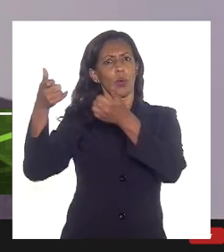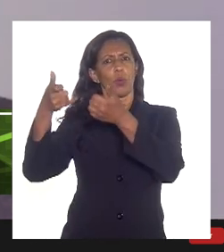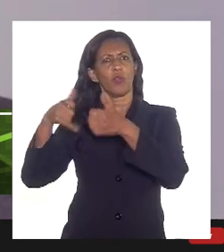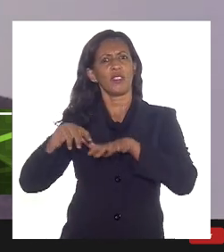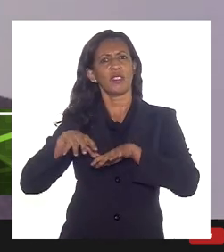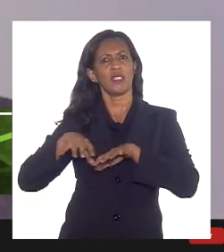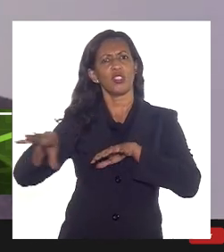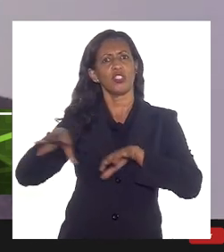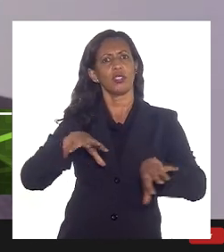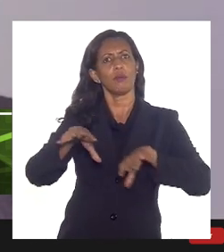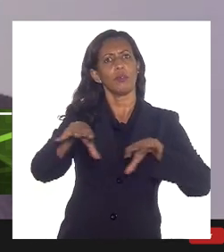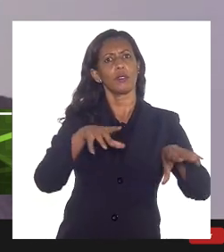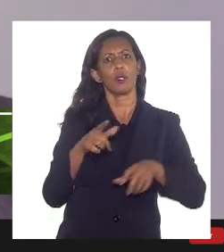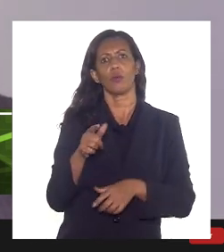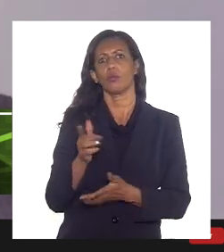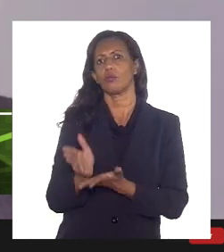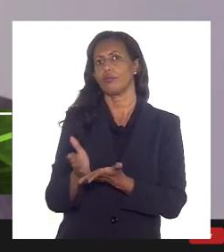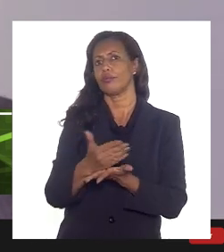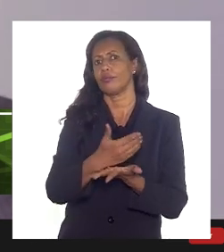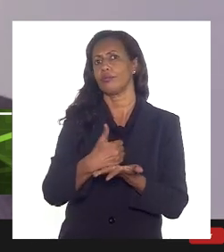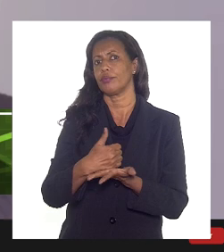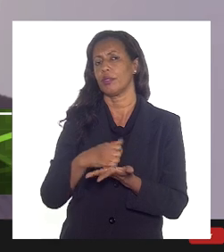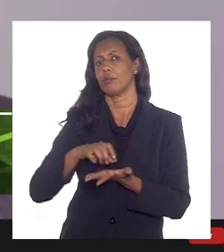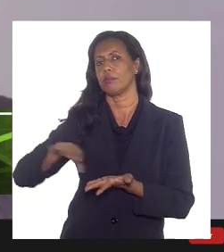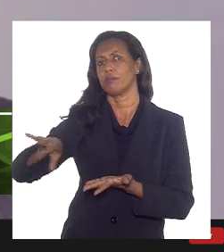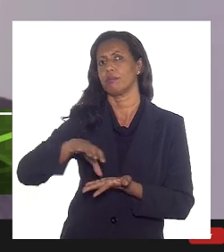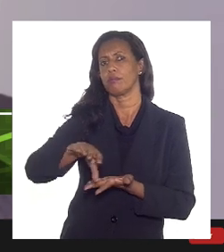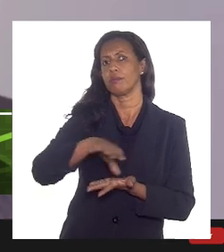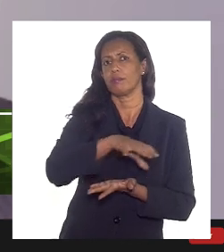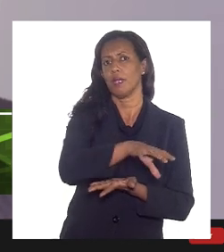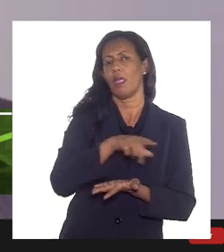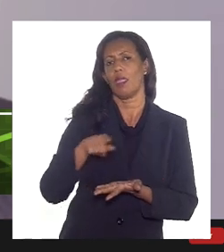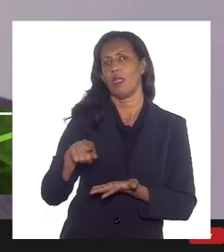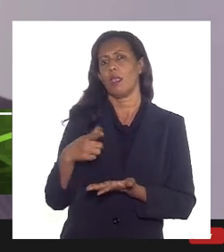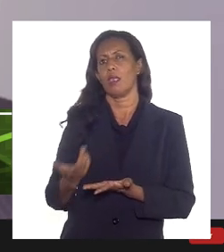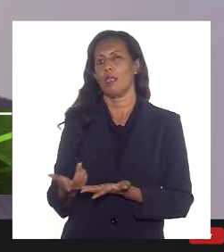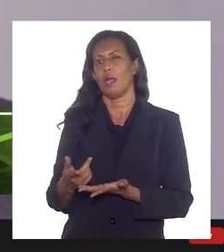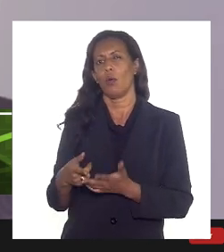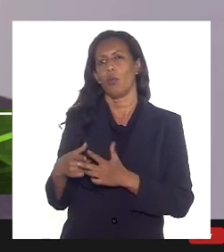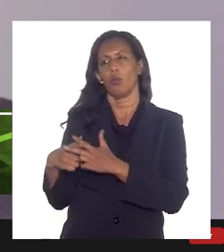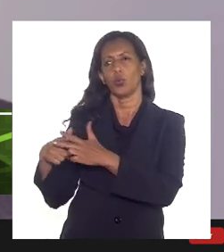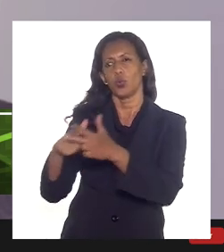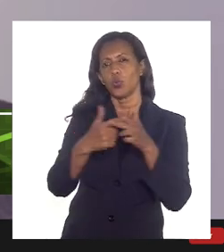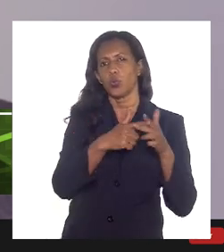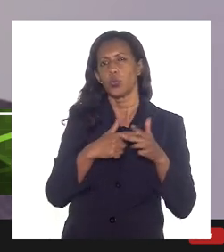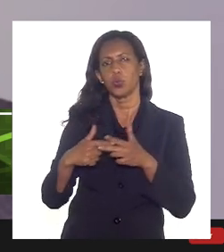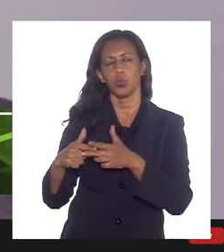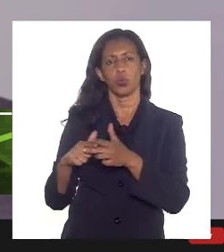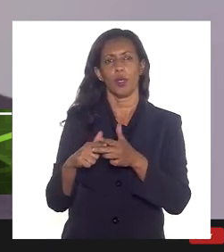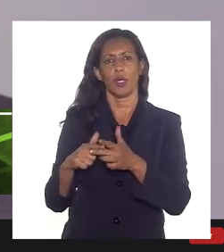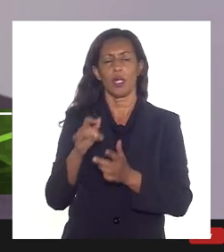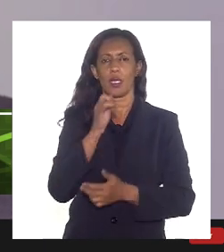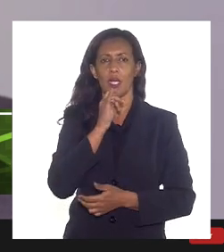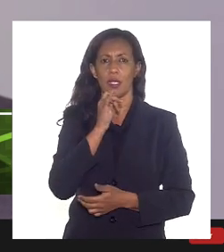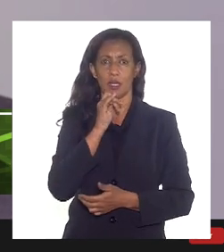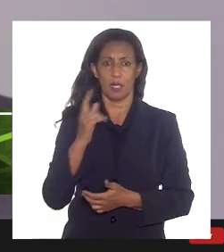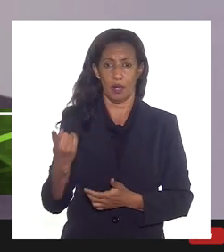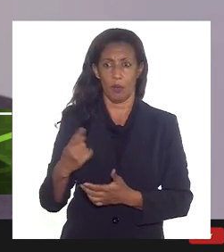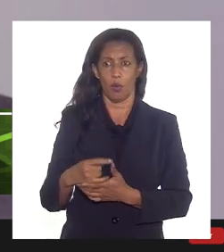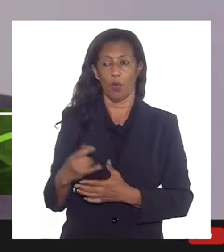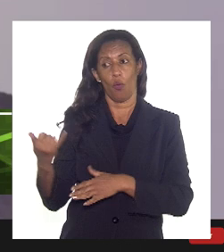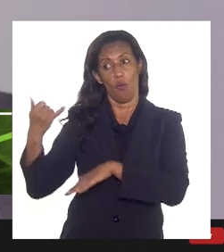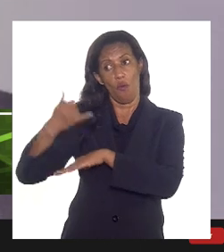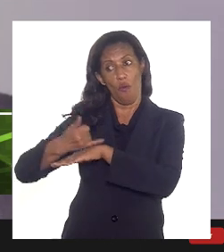distribuição do gasto entre alguns equipamentos, algumas instalações. No exemplo dado, foi uma